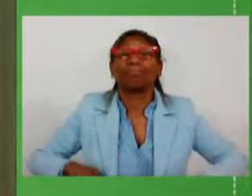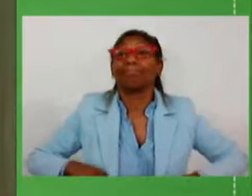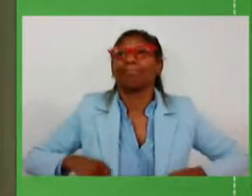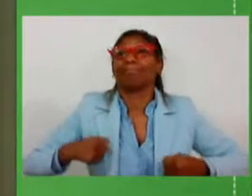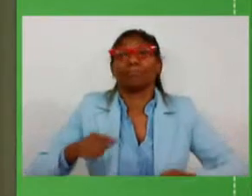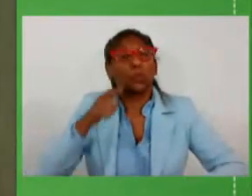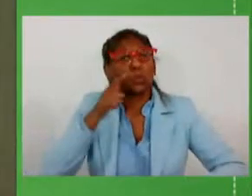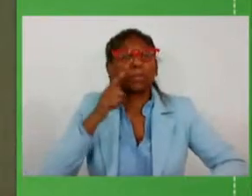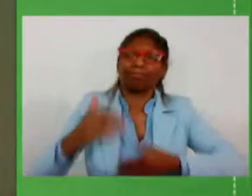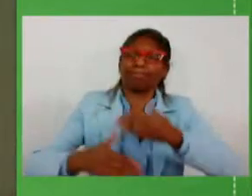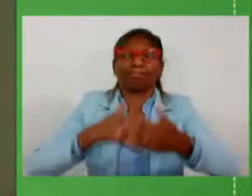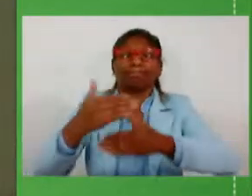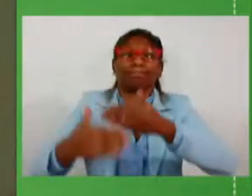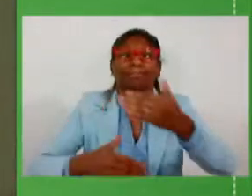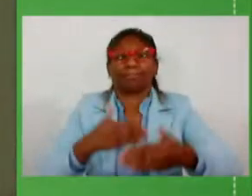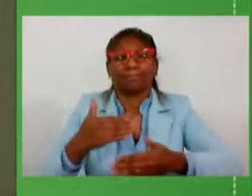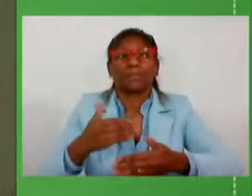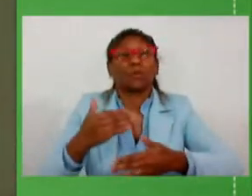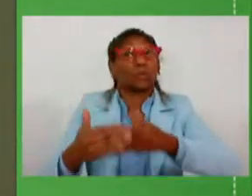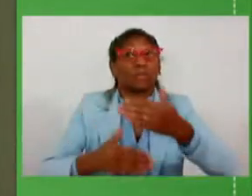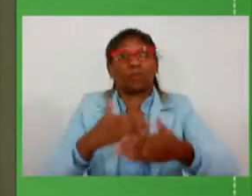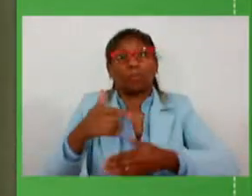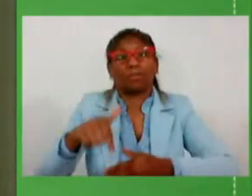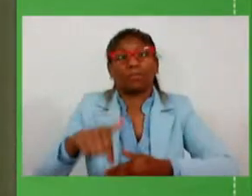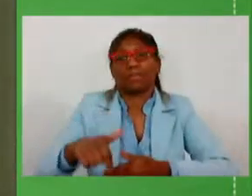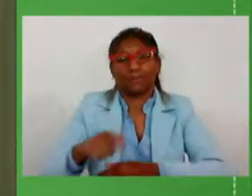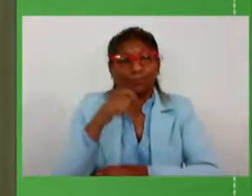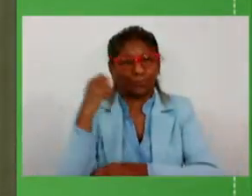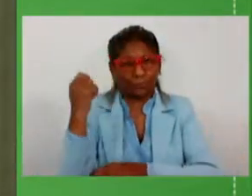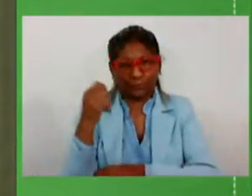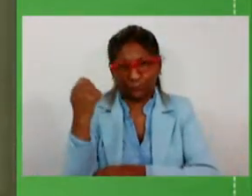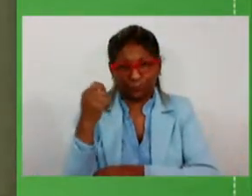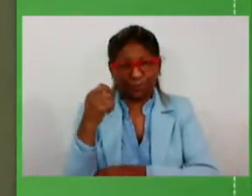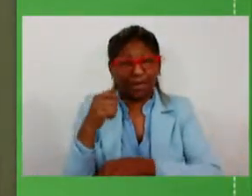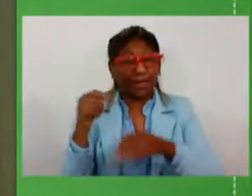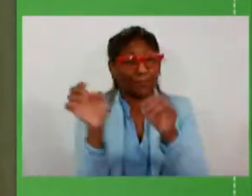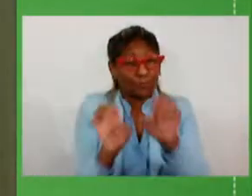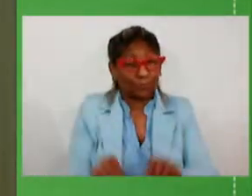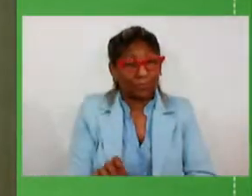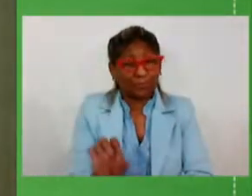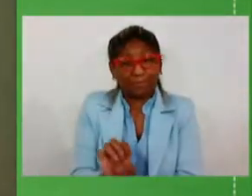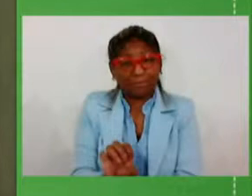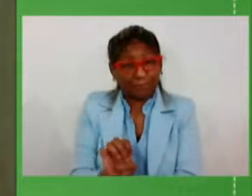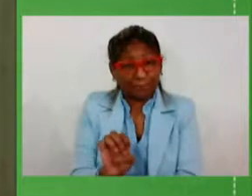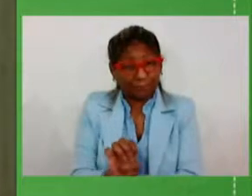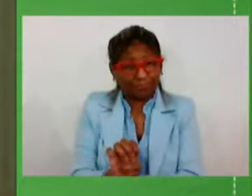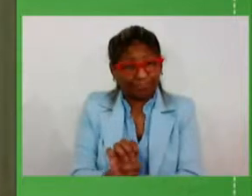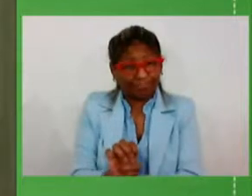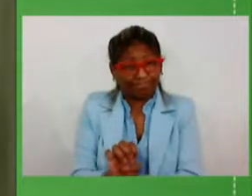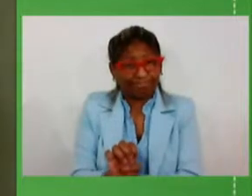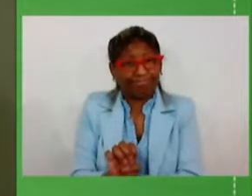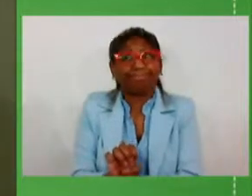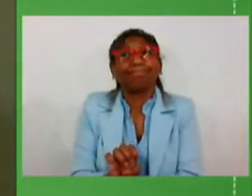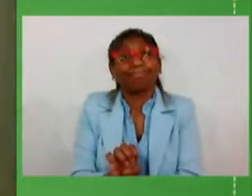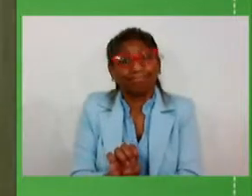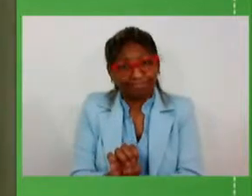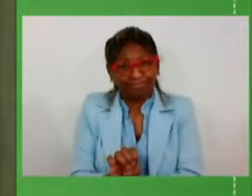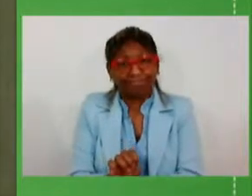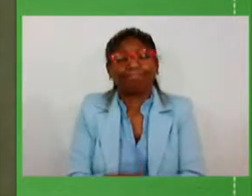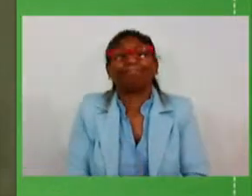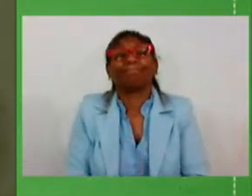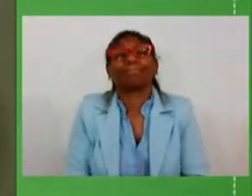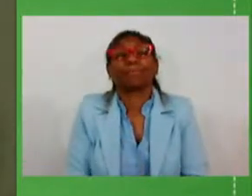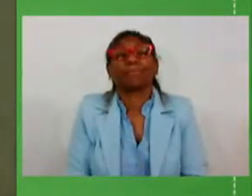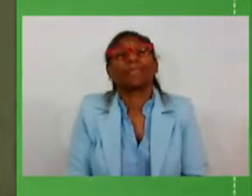todos sabemos o desenvolvimento a questão estrutural do nosso estado efetivo e meu caro